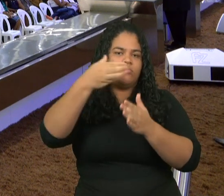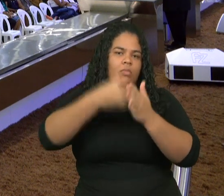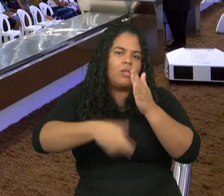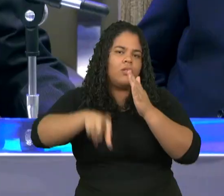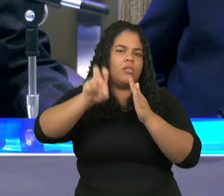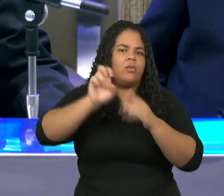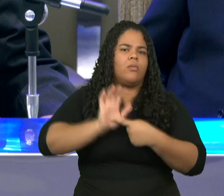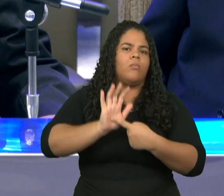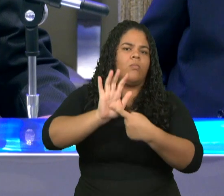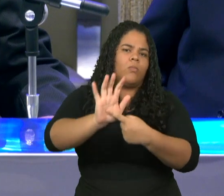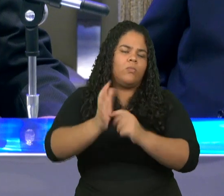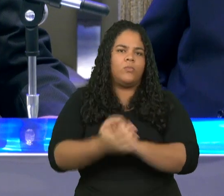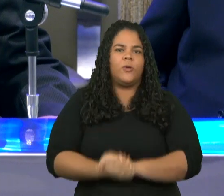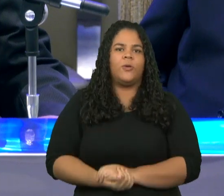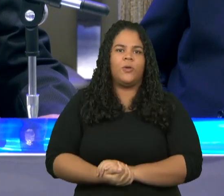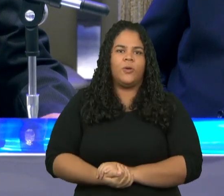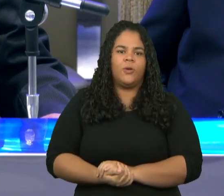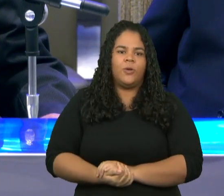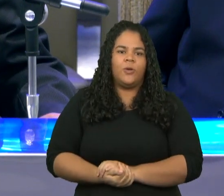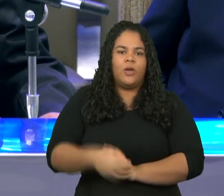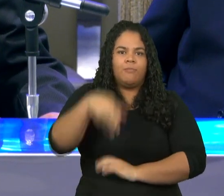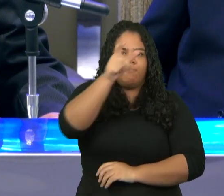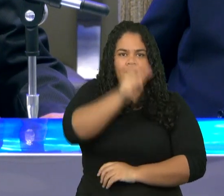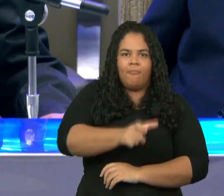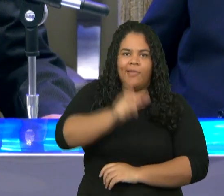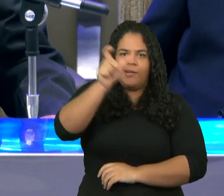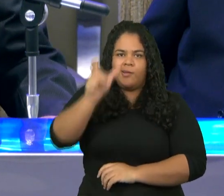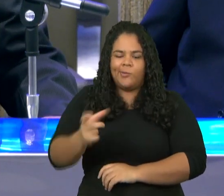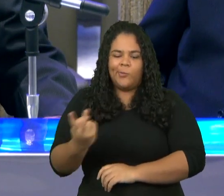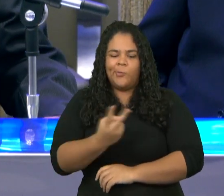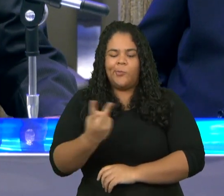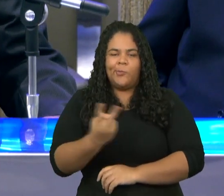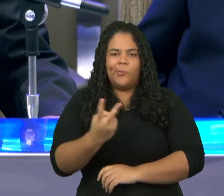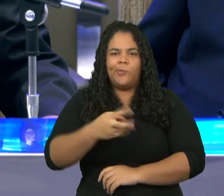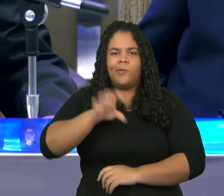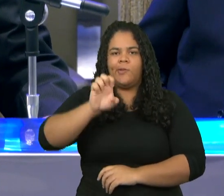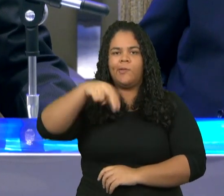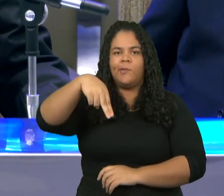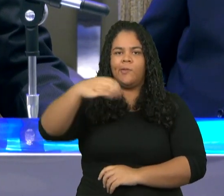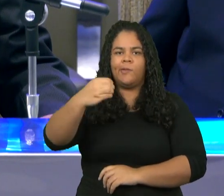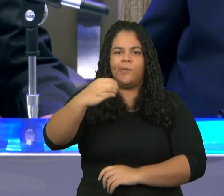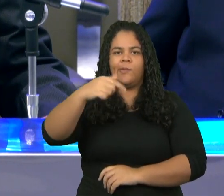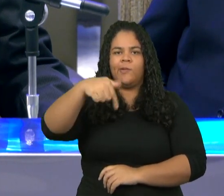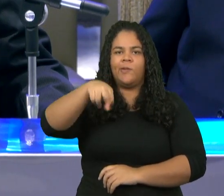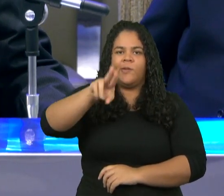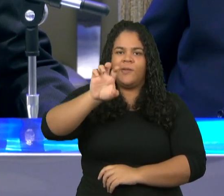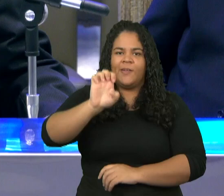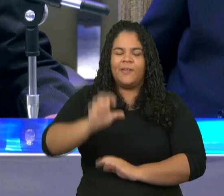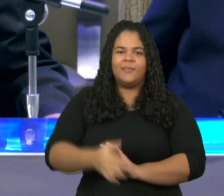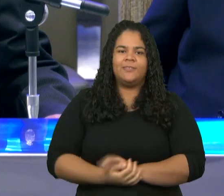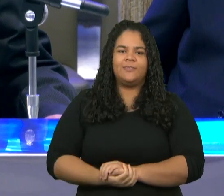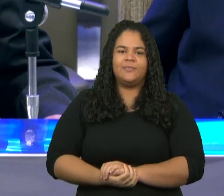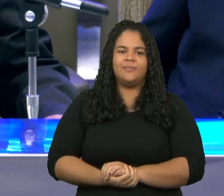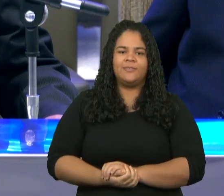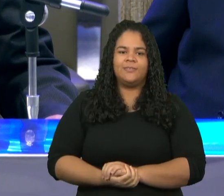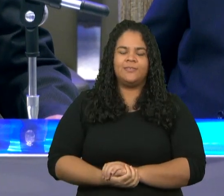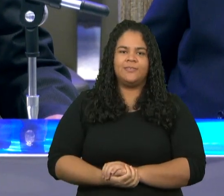o autor faz referência aqui no capítulo 11, é mencionado no capítulo 5,